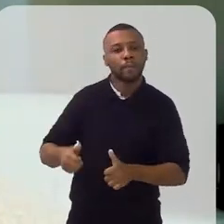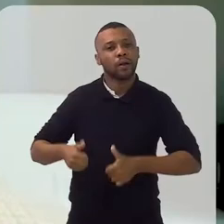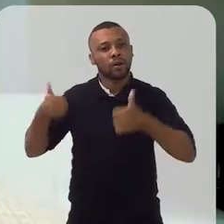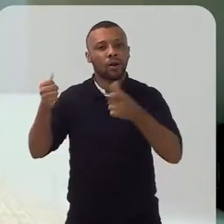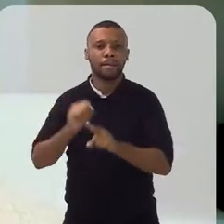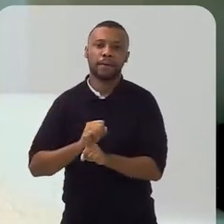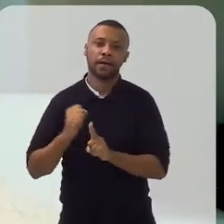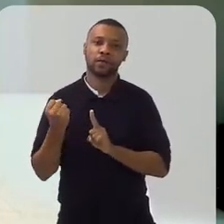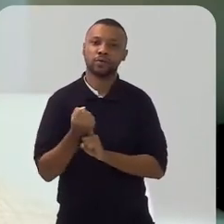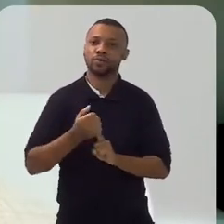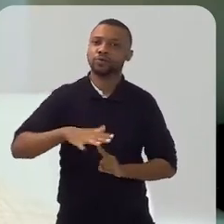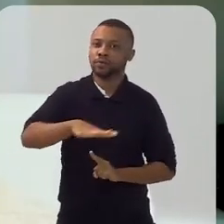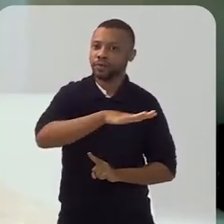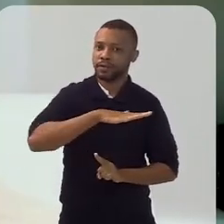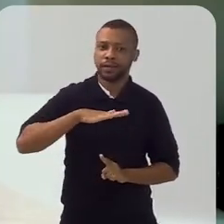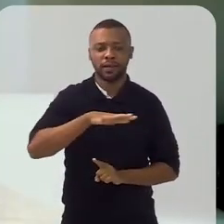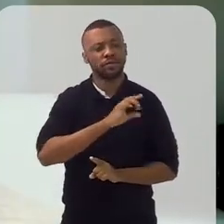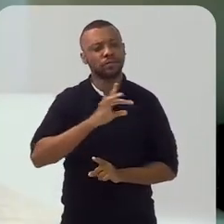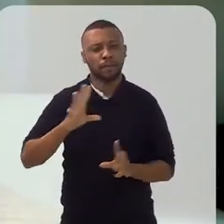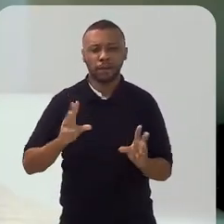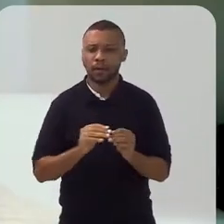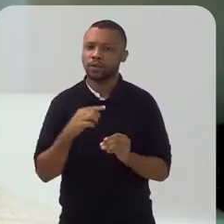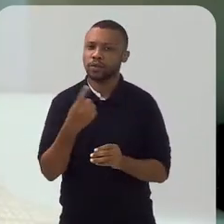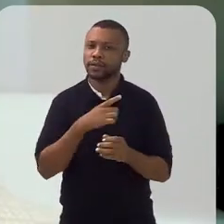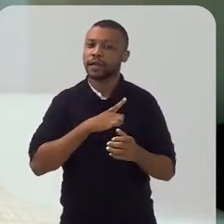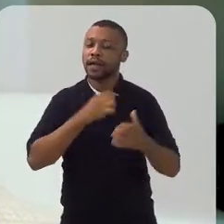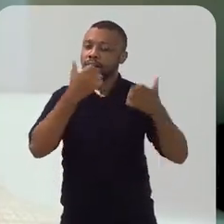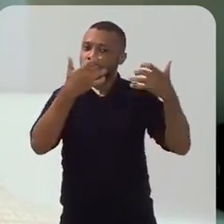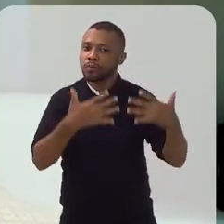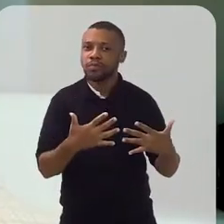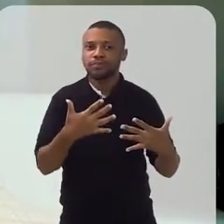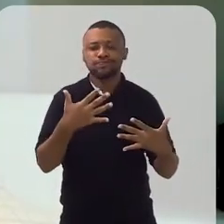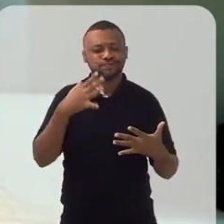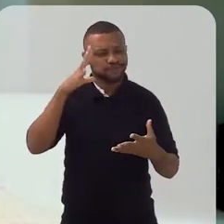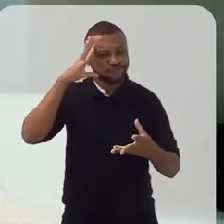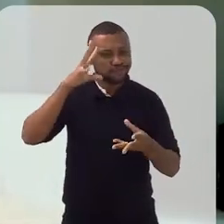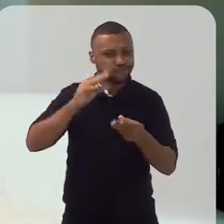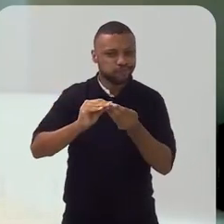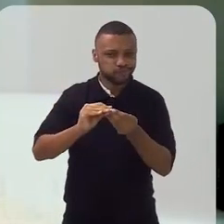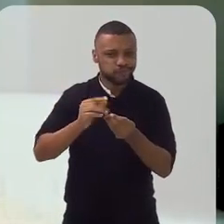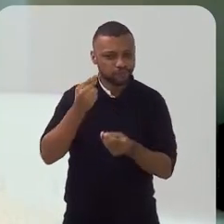a nossa sociedade. Só para a gente ter uma ideia,